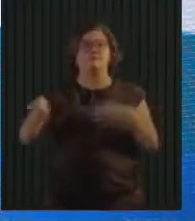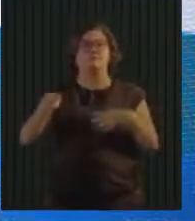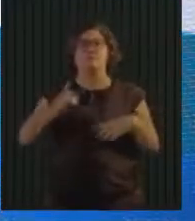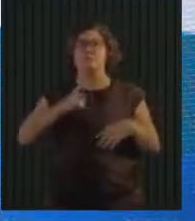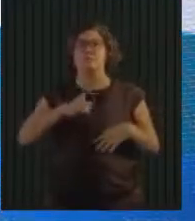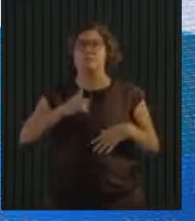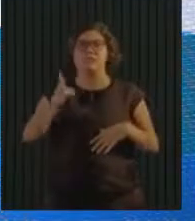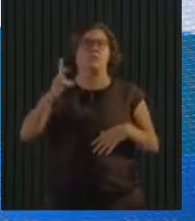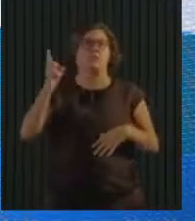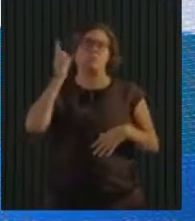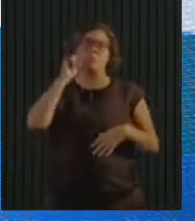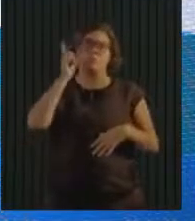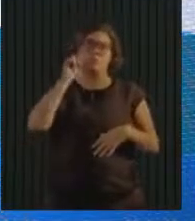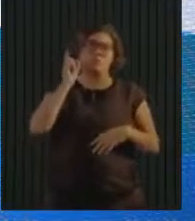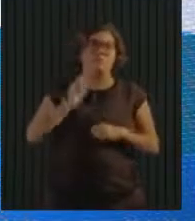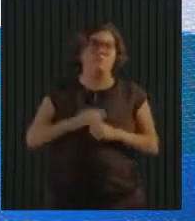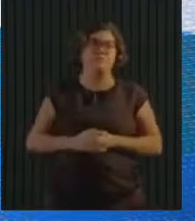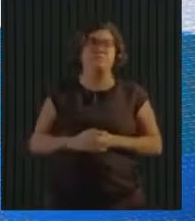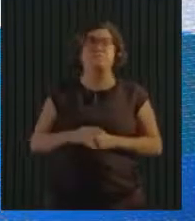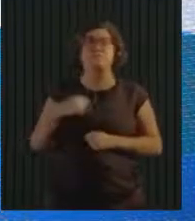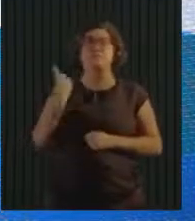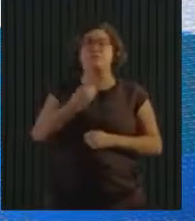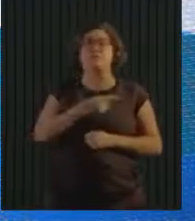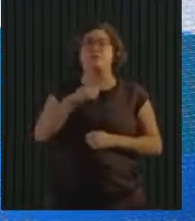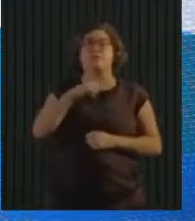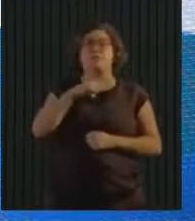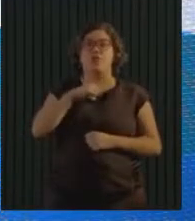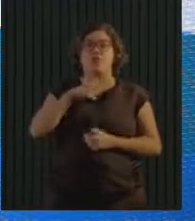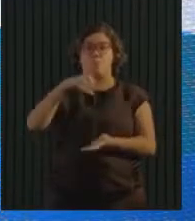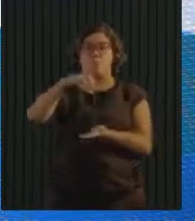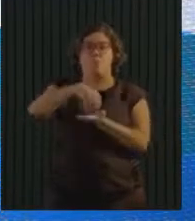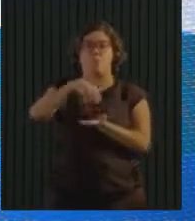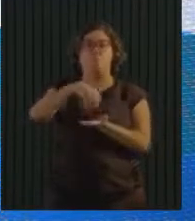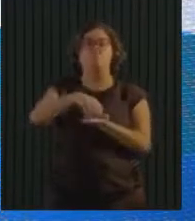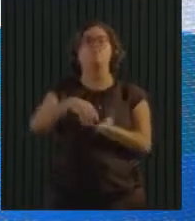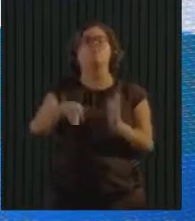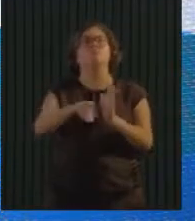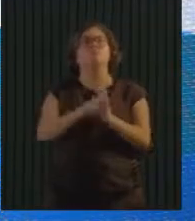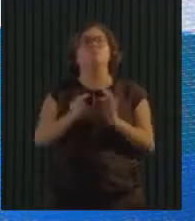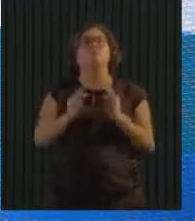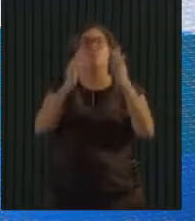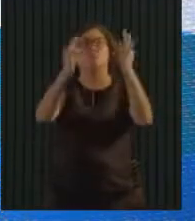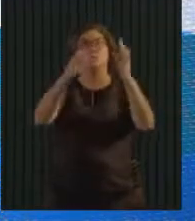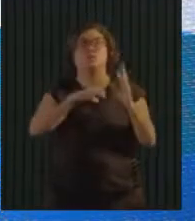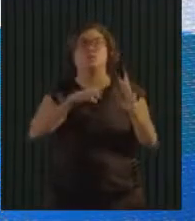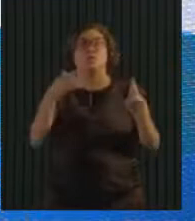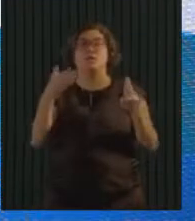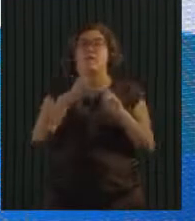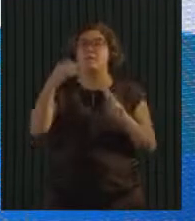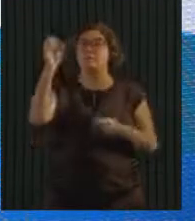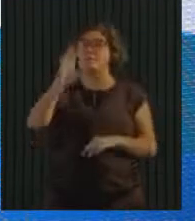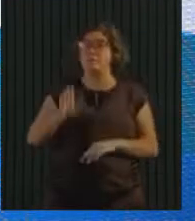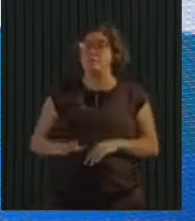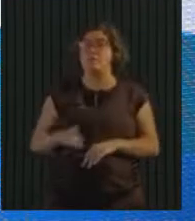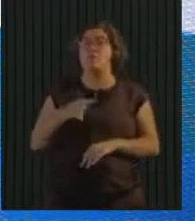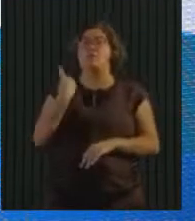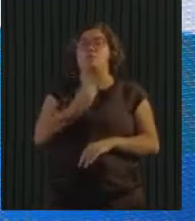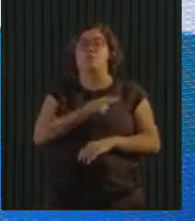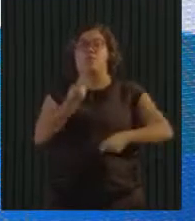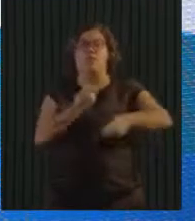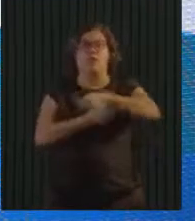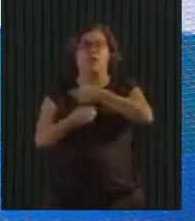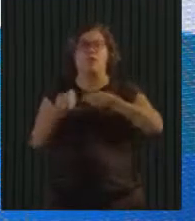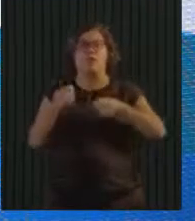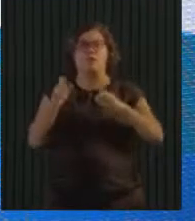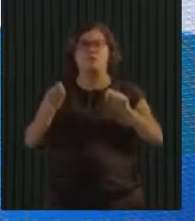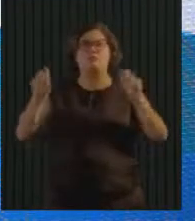constante no nosso dia a dia. nós temos um polo de tecnologia que é referência nacional e a nossa economia gira em